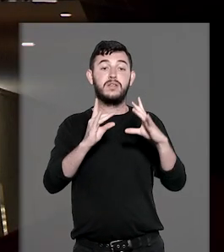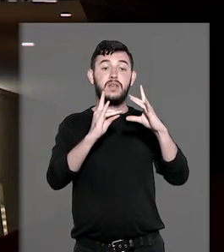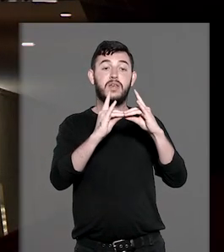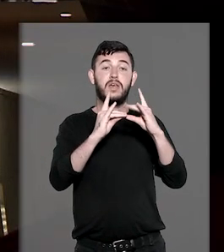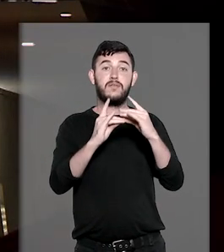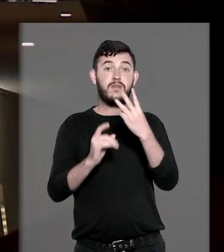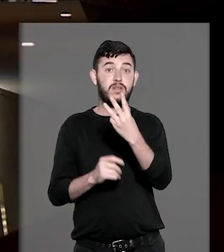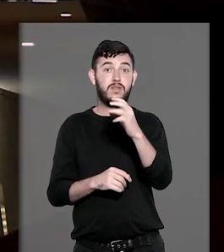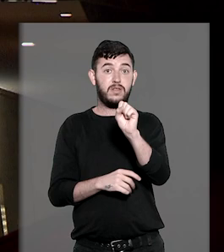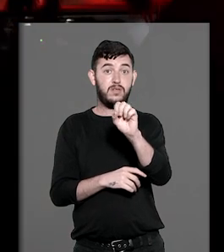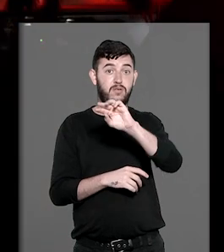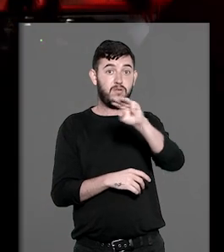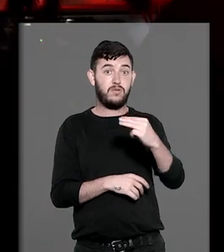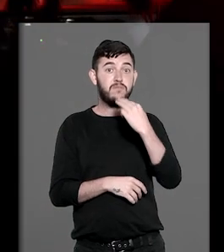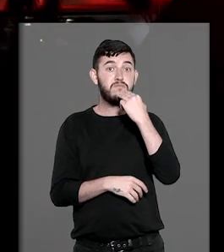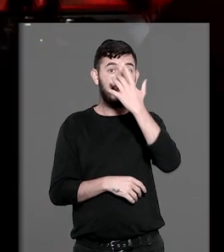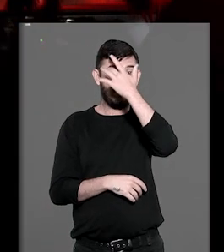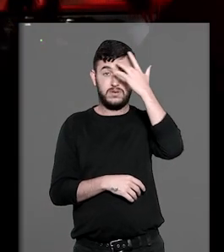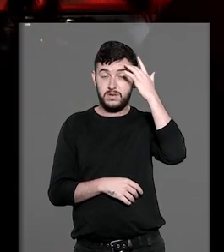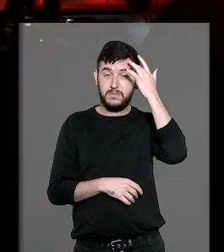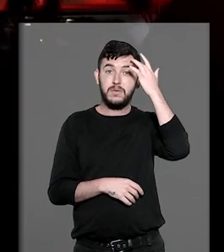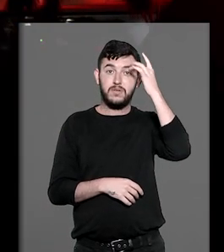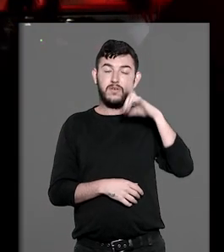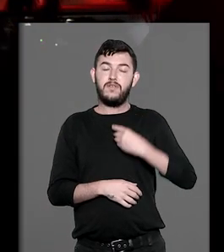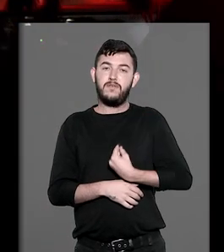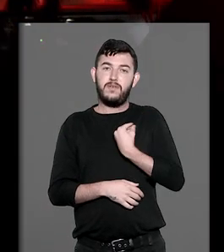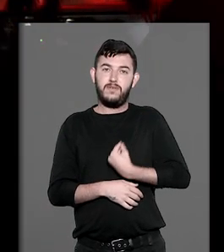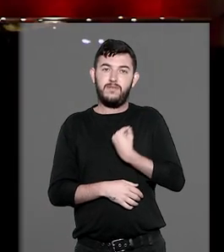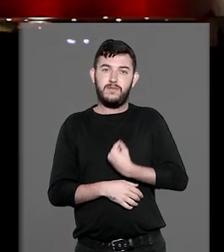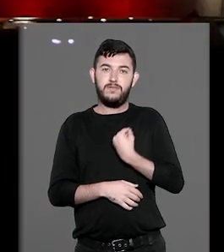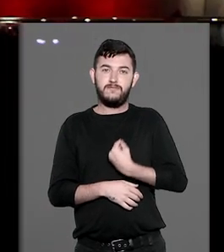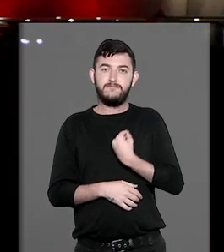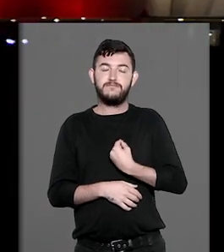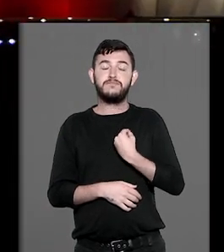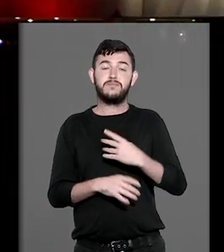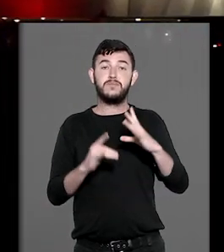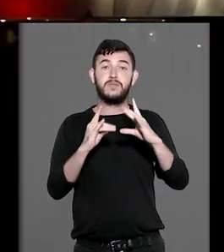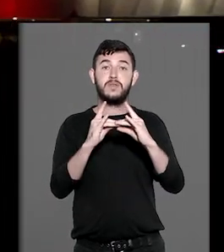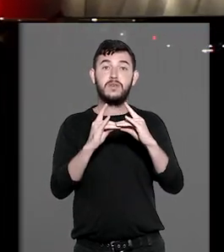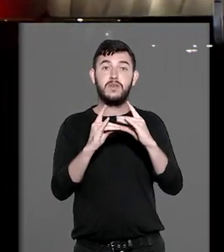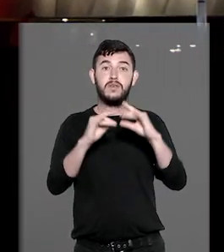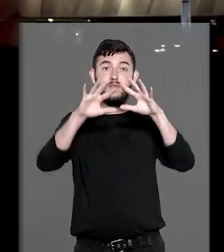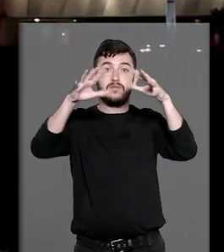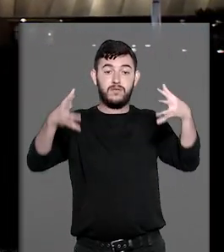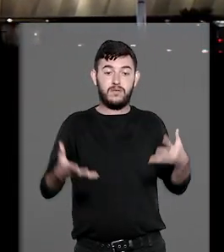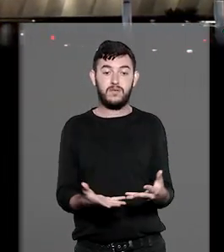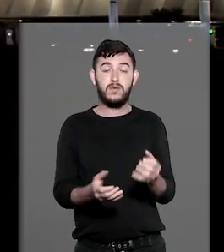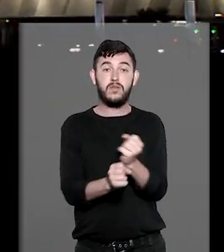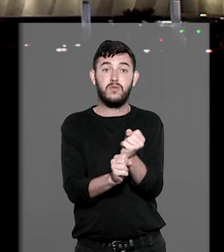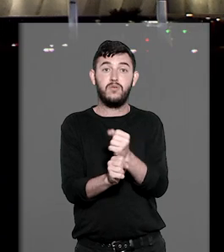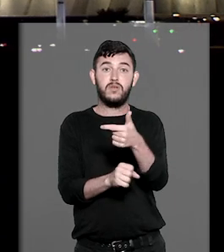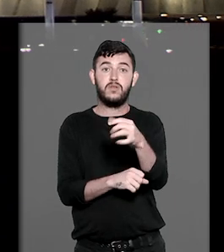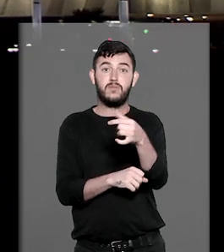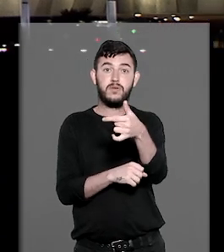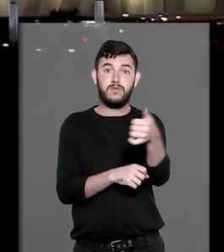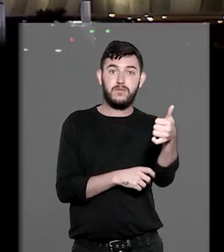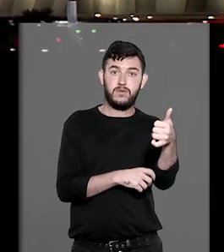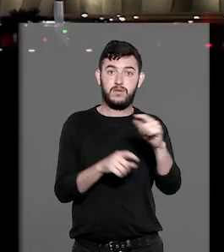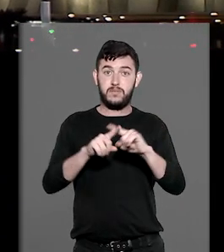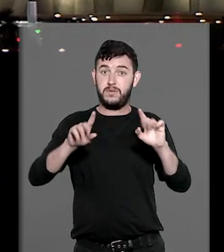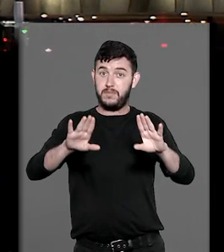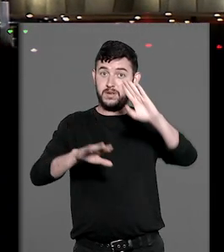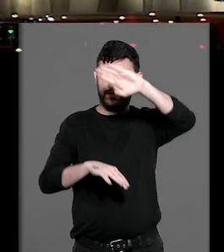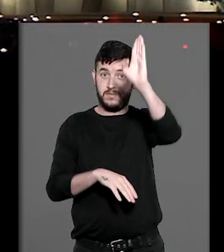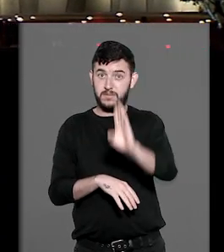cerca de 38 milhões de pessoas viviam com HIV em todo o mundo no ano de 2021. No Brasil,